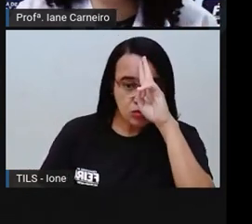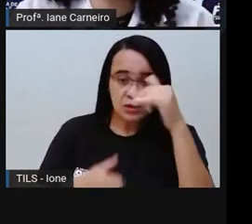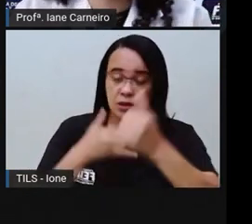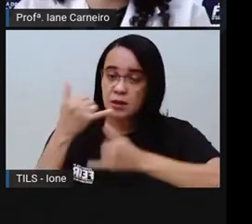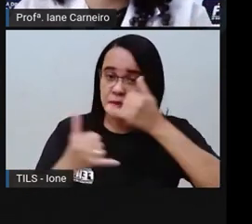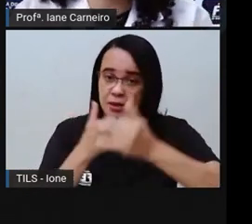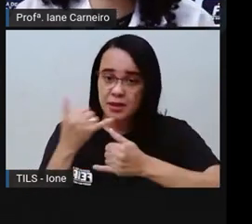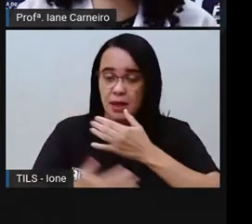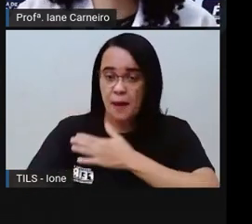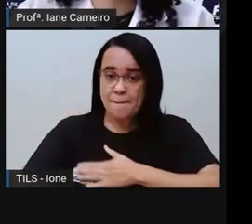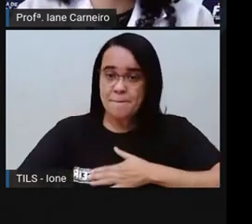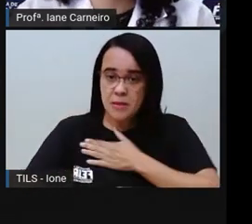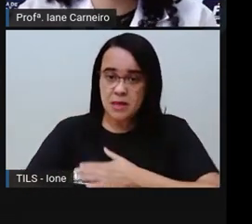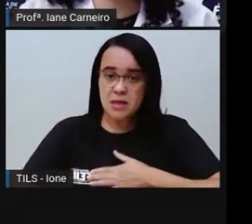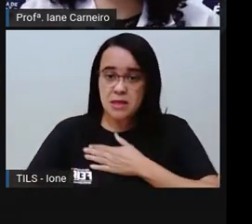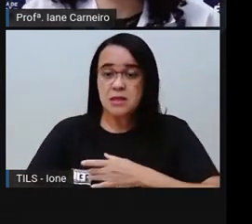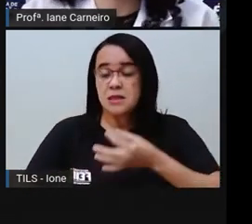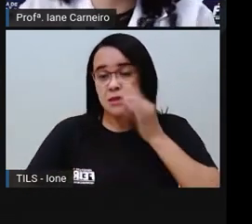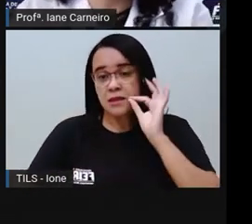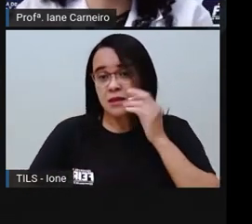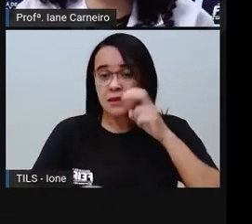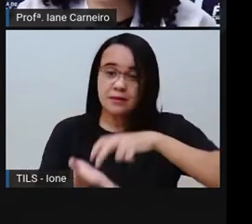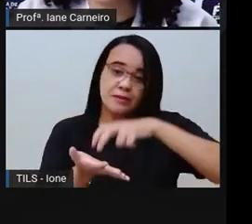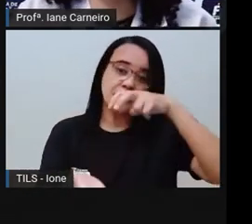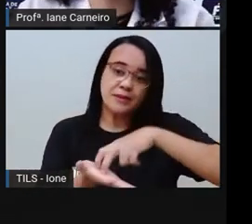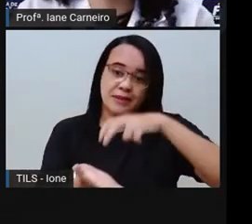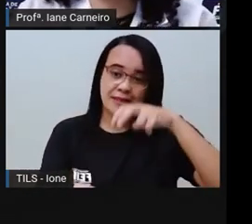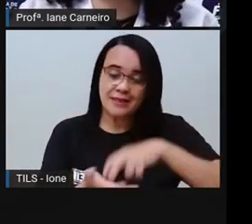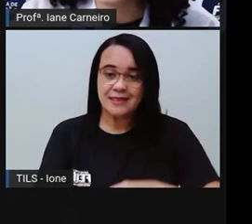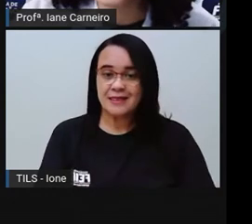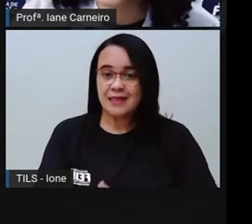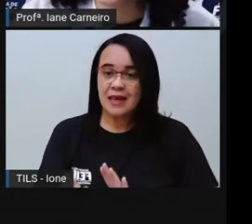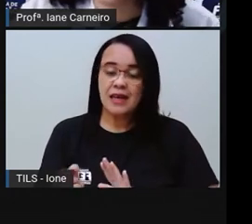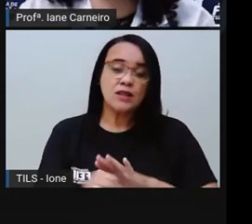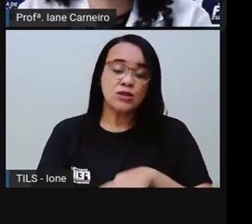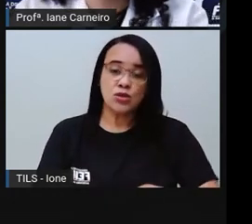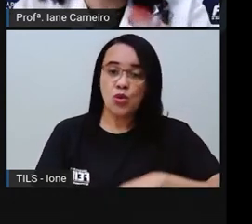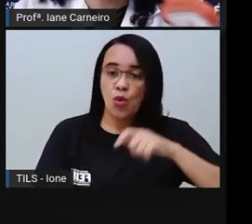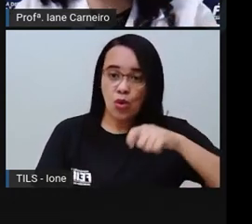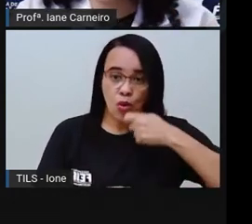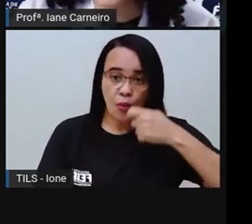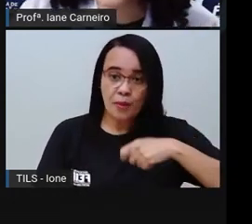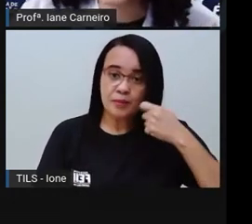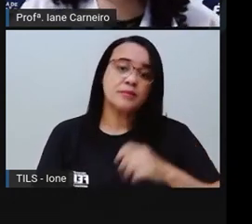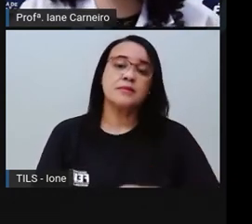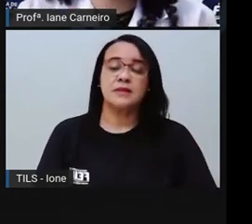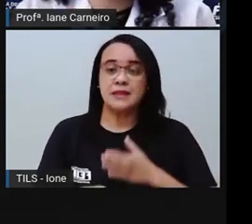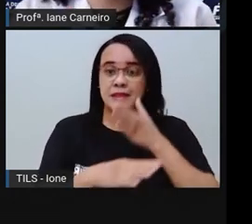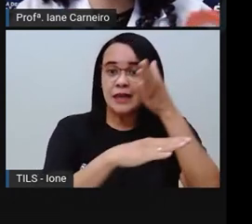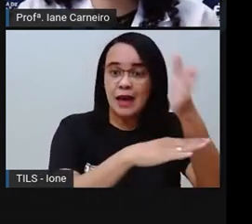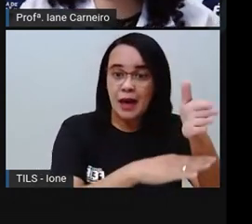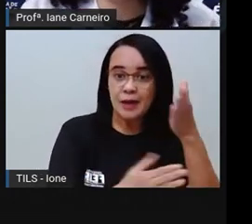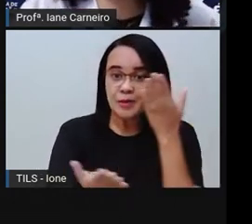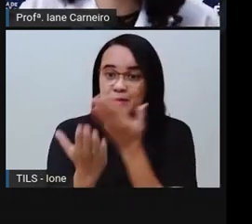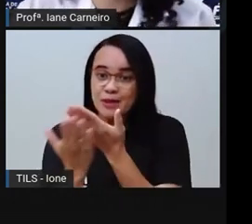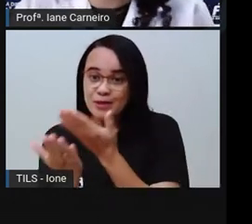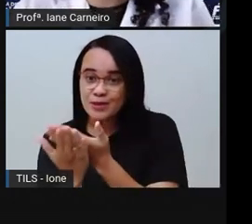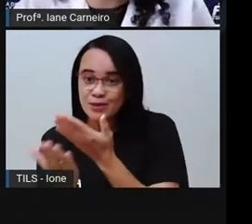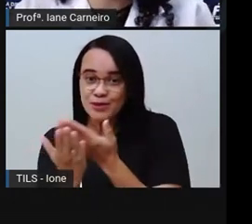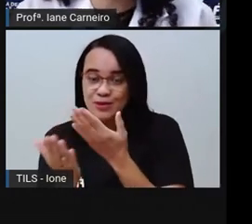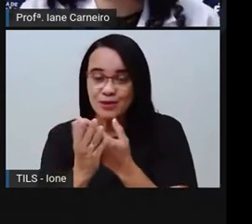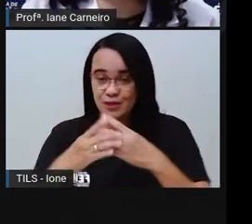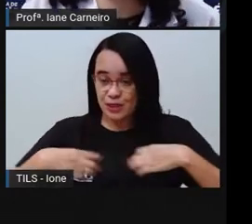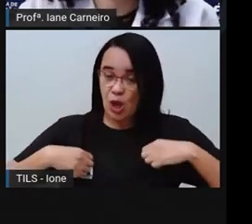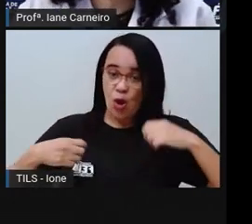tomar banho, café da manhã, jantar, ir pra escola, tomar banho de novo, escovar os dentes, trocar de roupa,